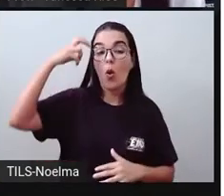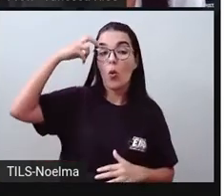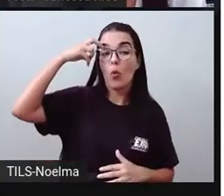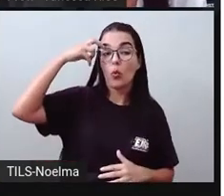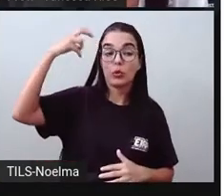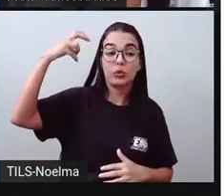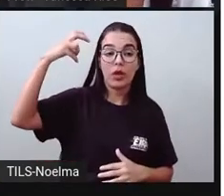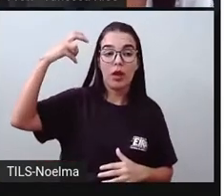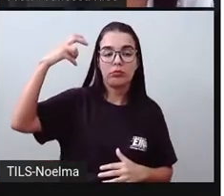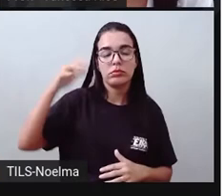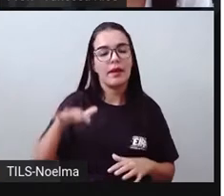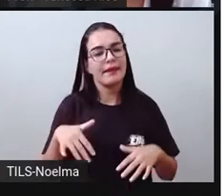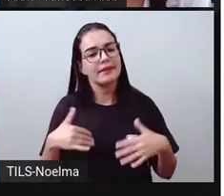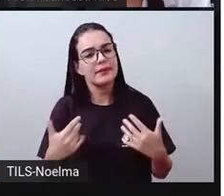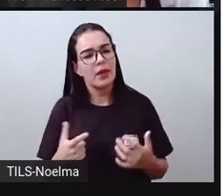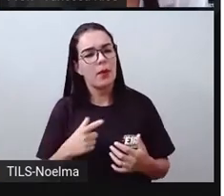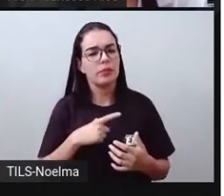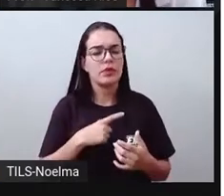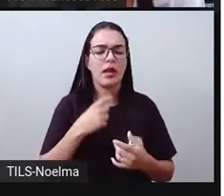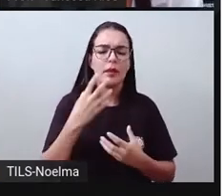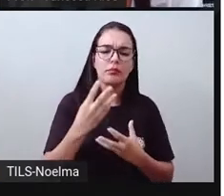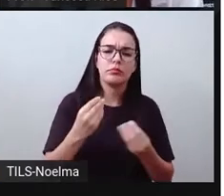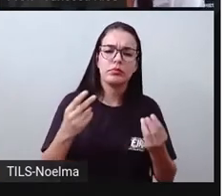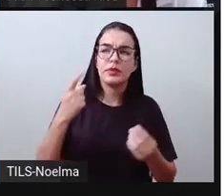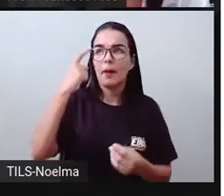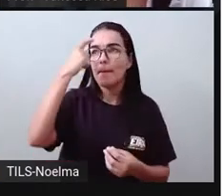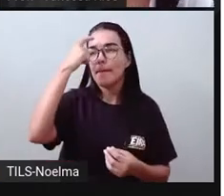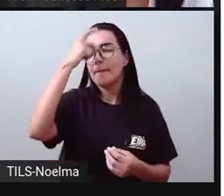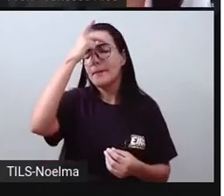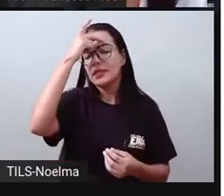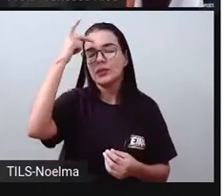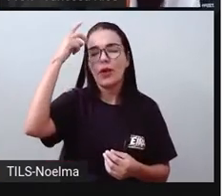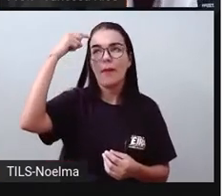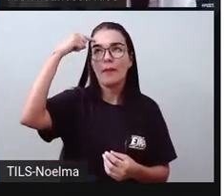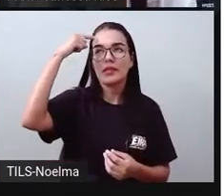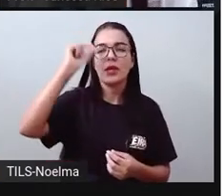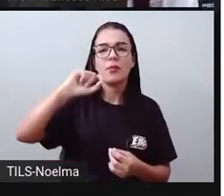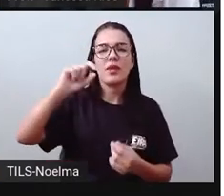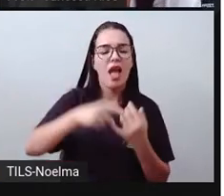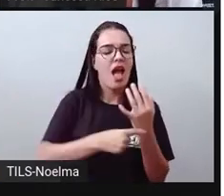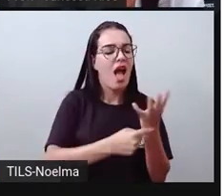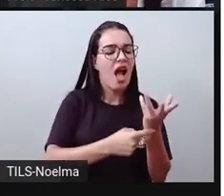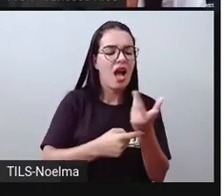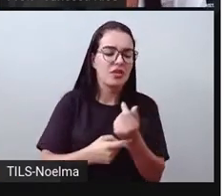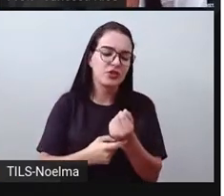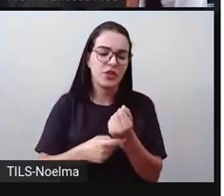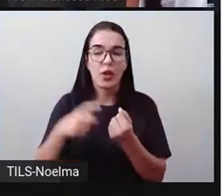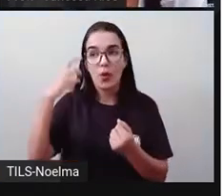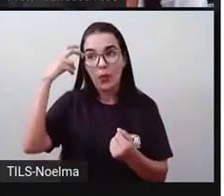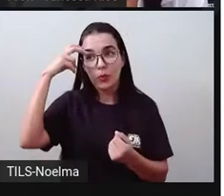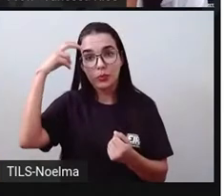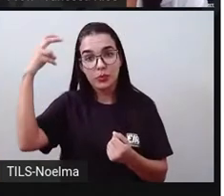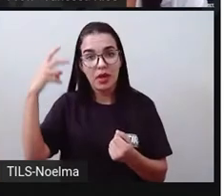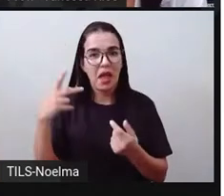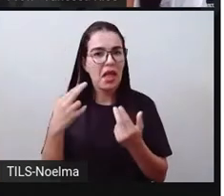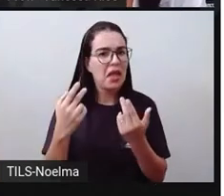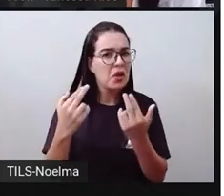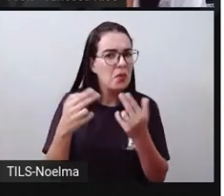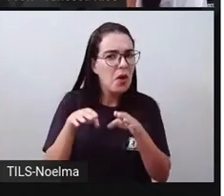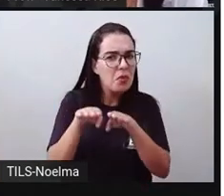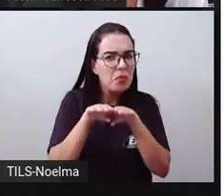E aí muitas pessoas tendem a achar que arte e cultura são conceitos que